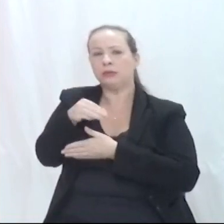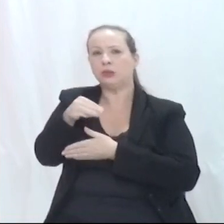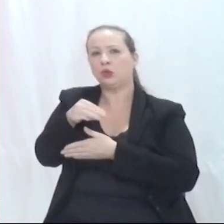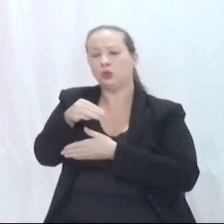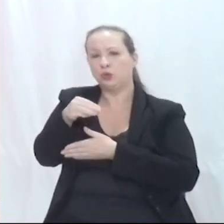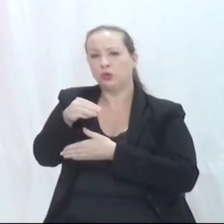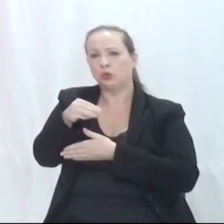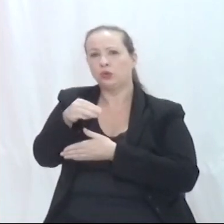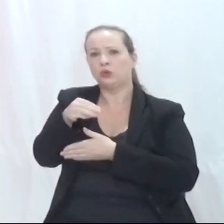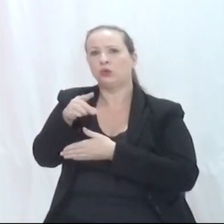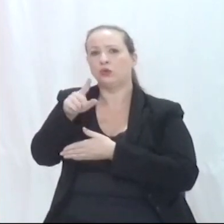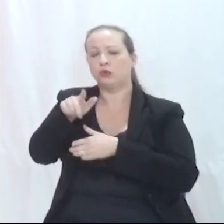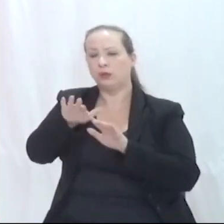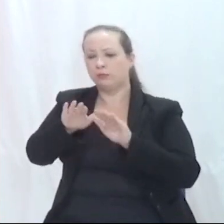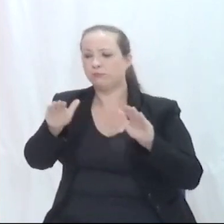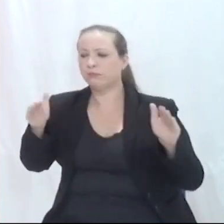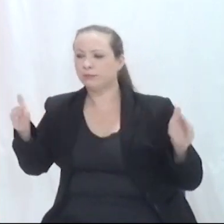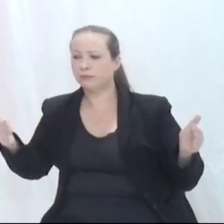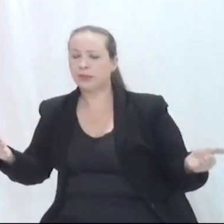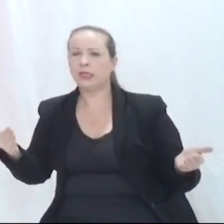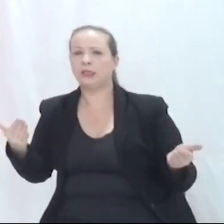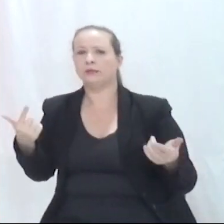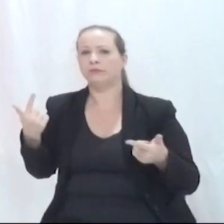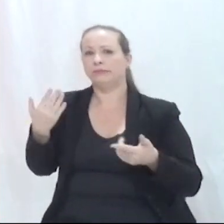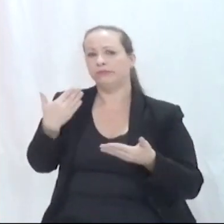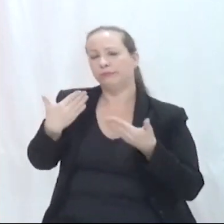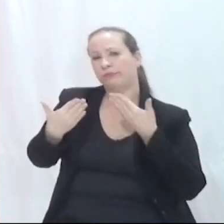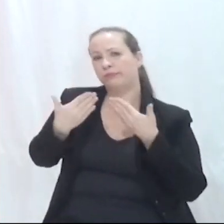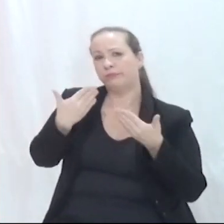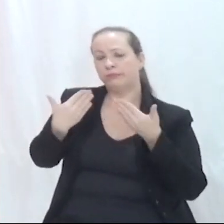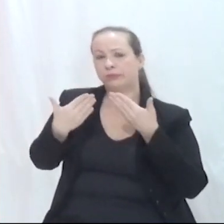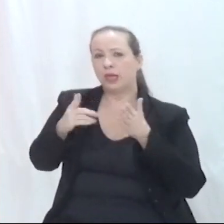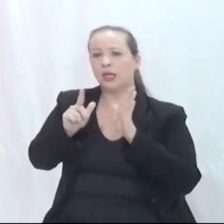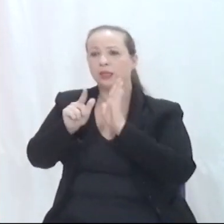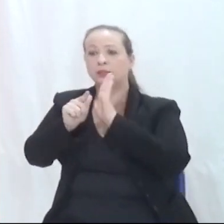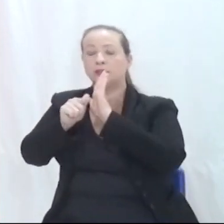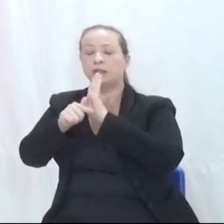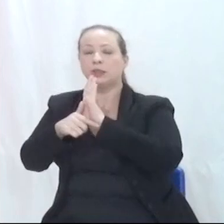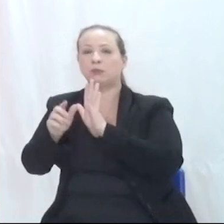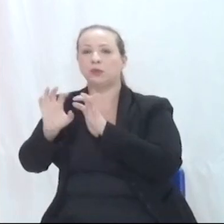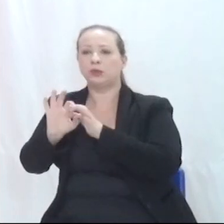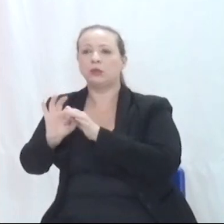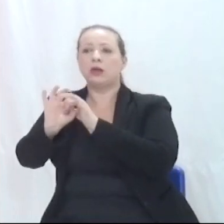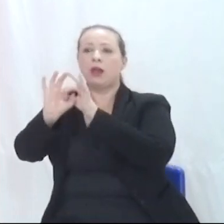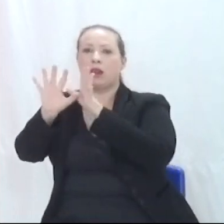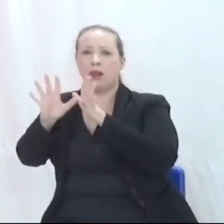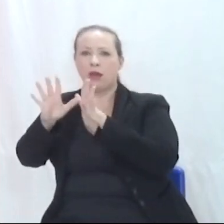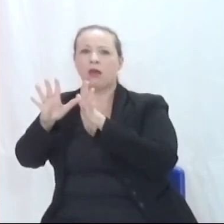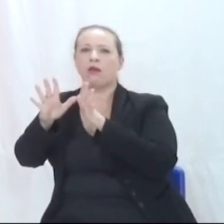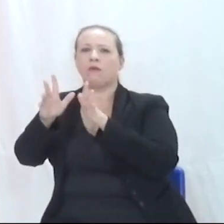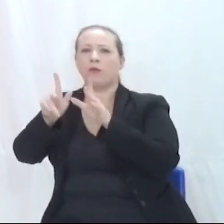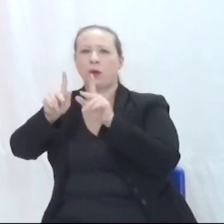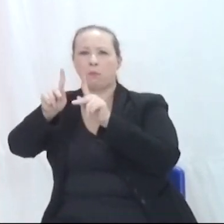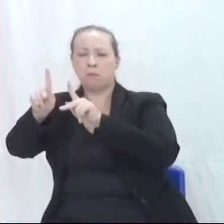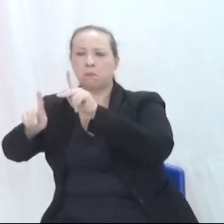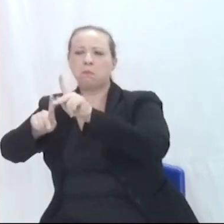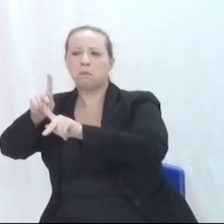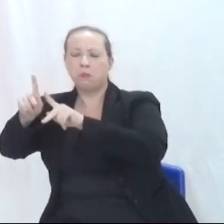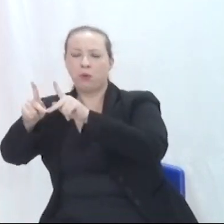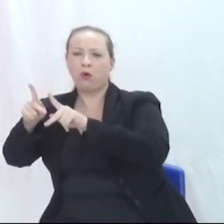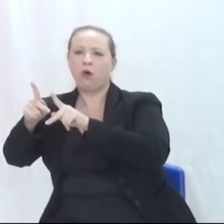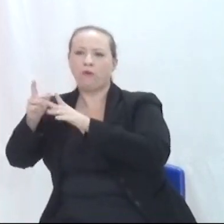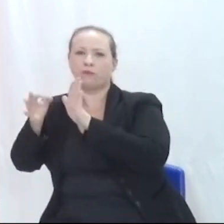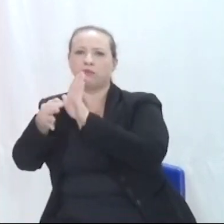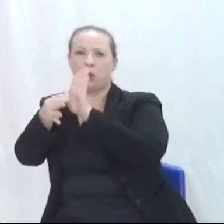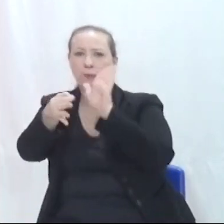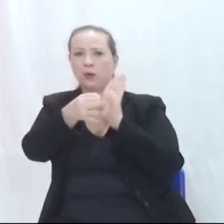às considerações da mesa. Os 50 minutos seguintes ficarão disponíveis para manifestações do público, com um tempo